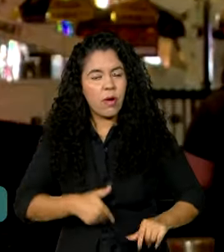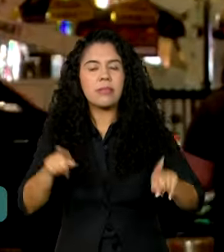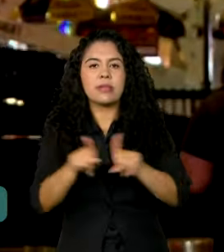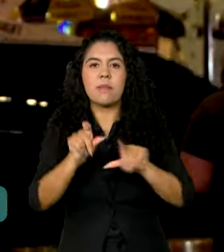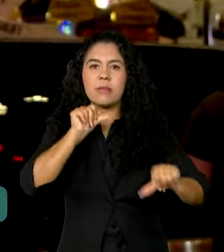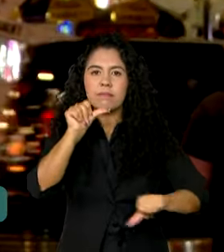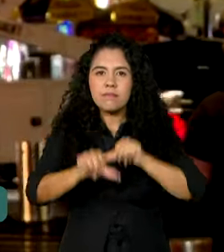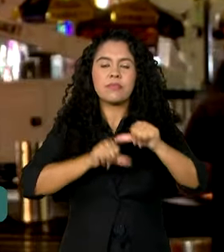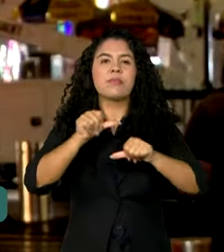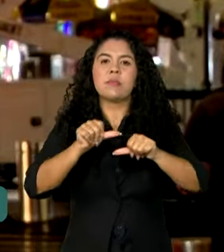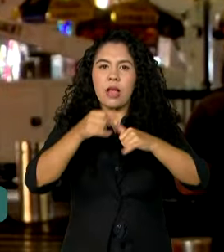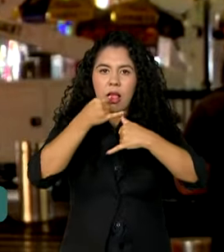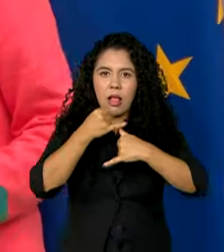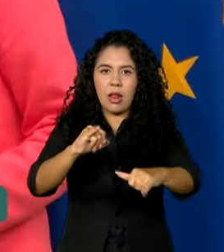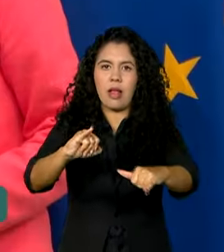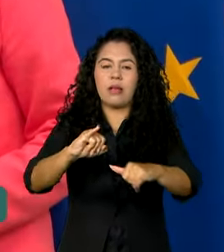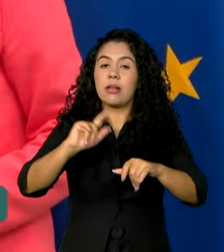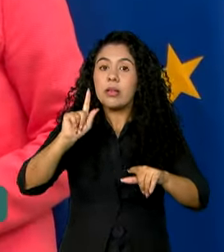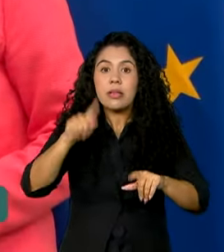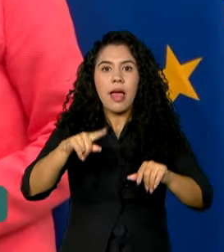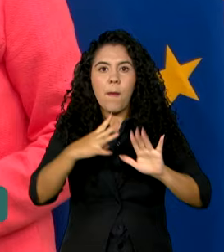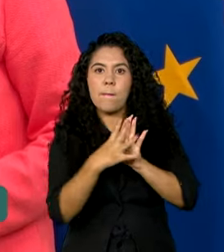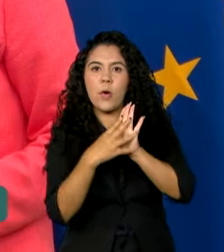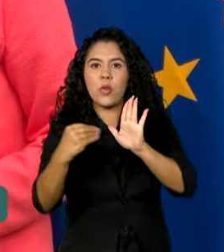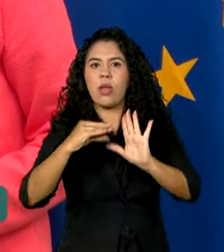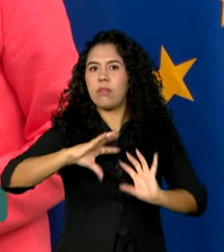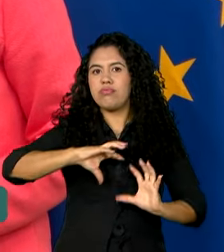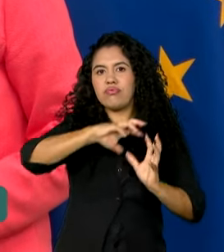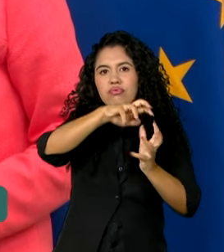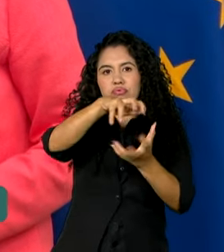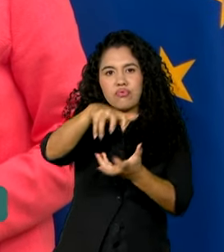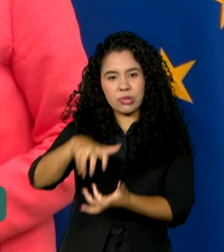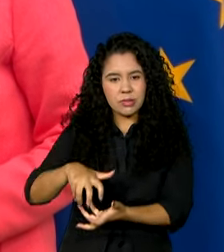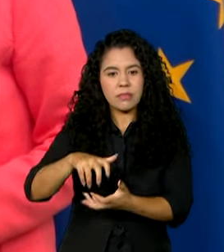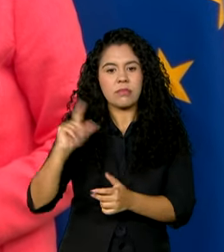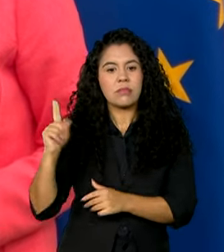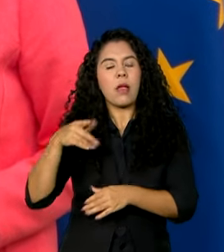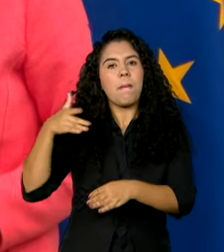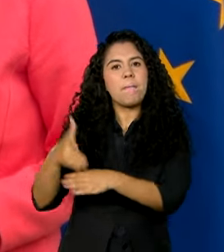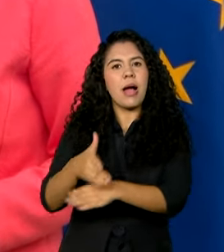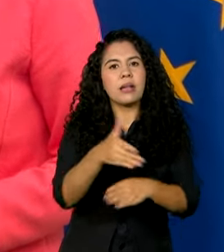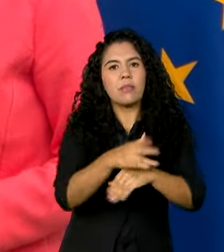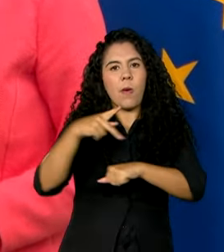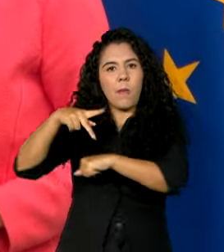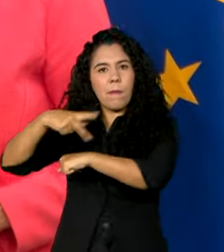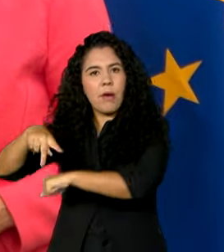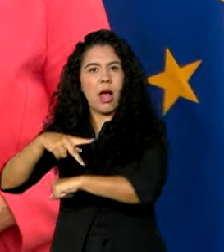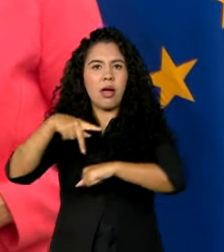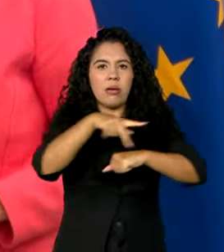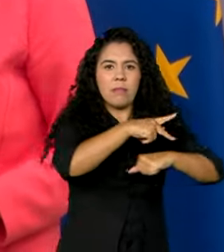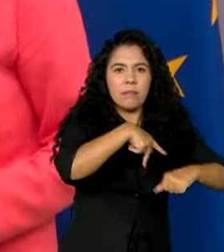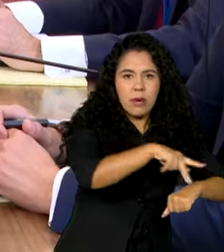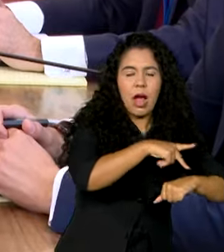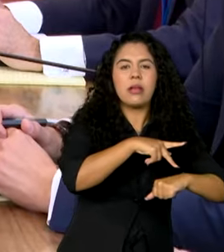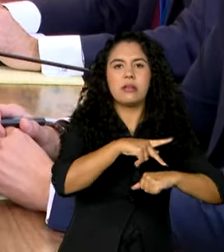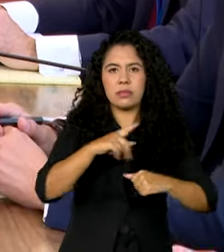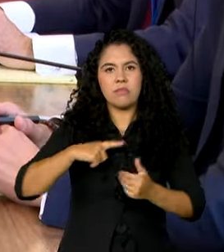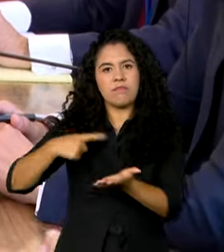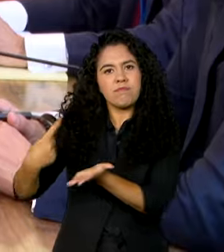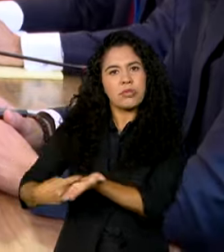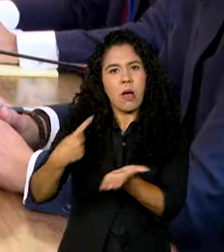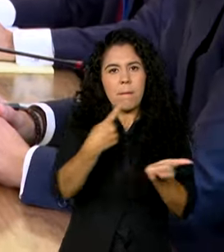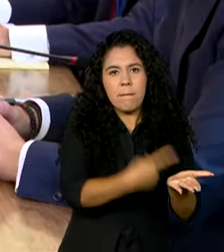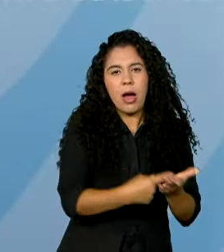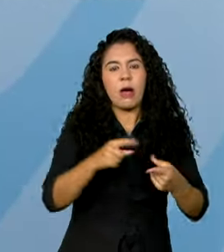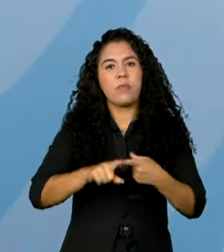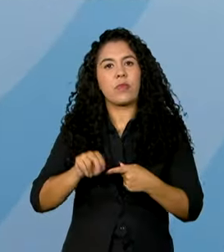Brasil se tornou exemplo mundial. A comitiva brasileira participou de reuniões bilaterais com parceiros consolidados, como a